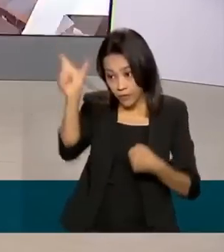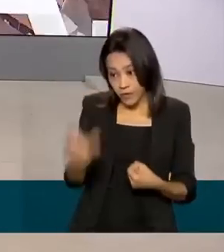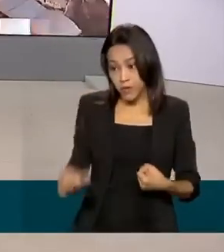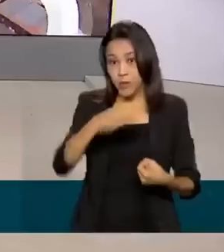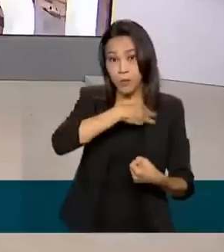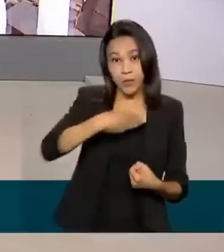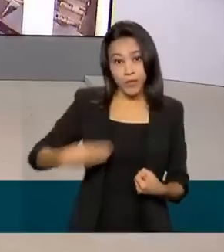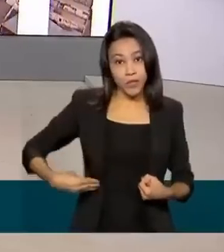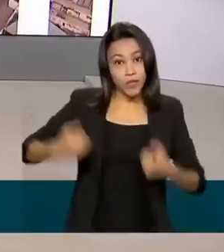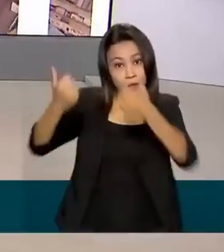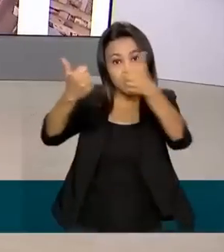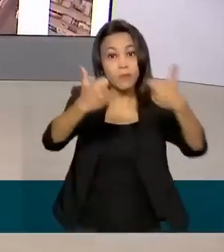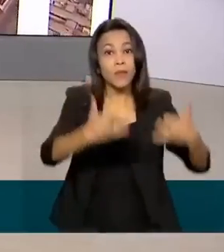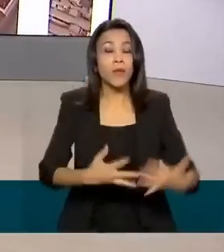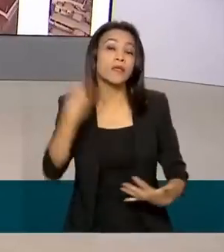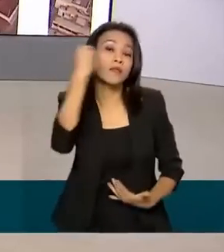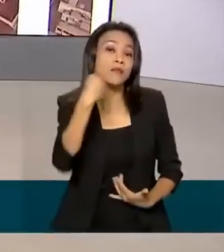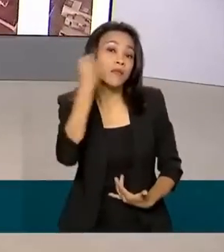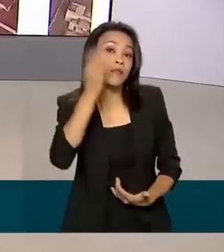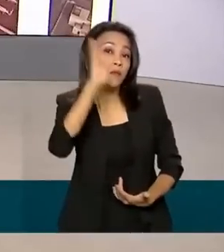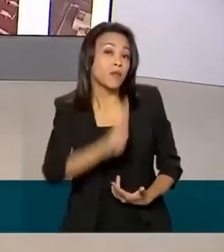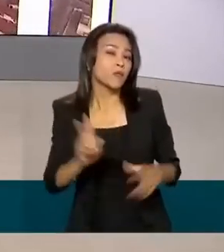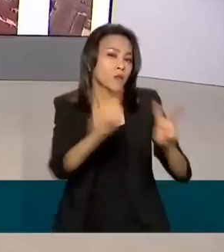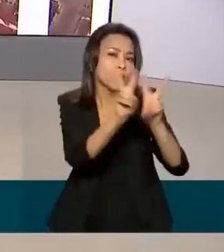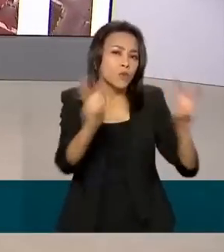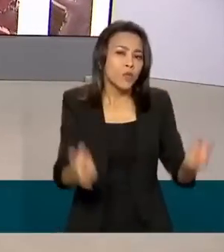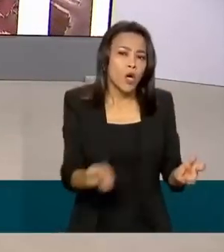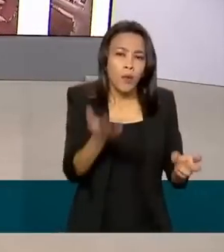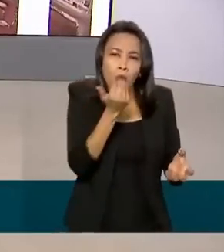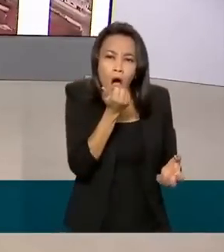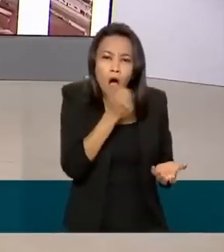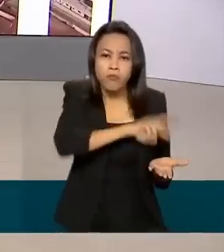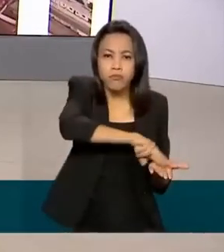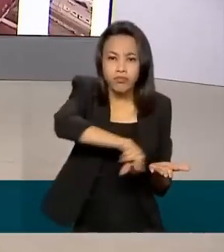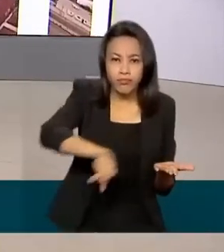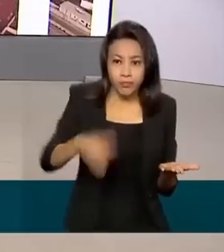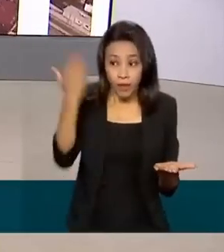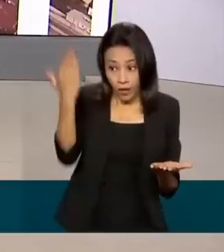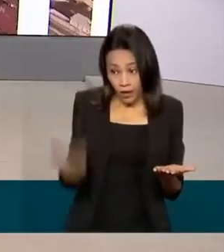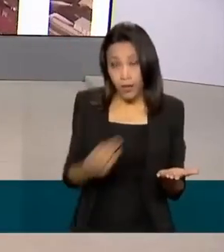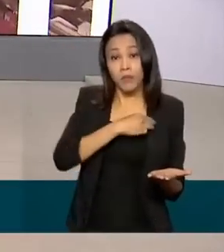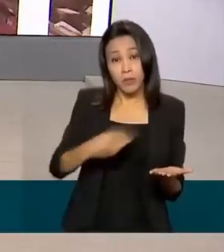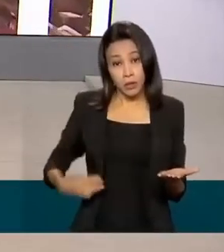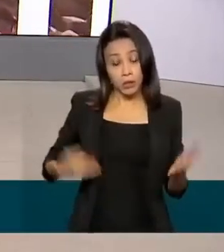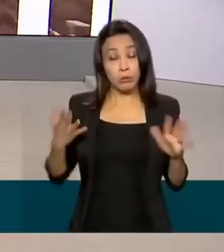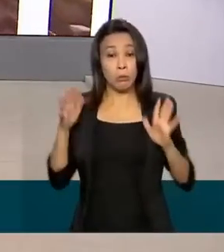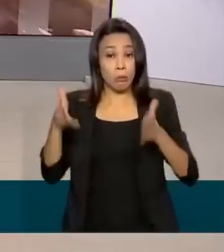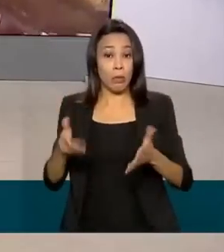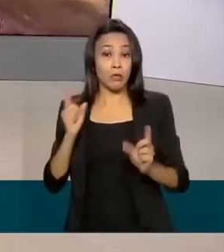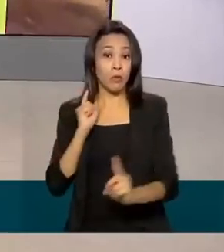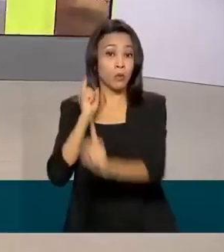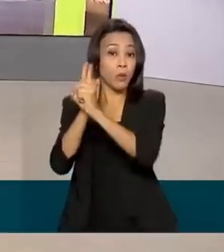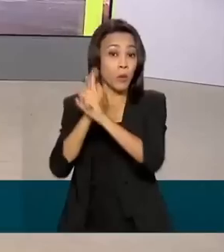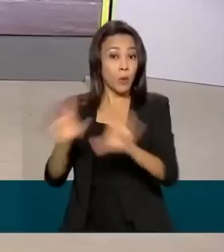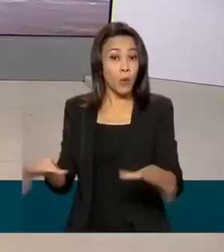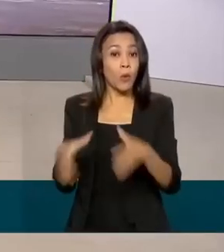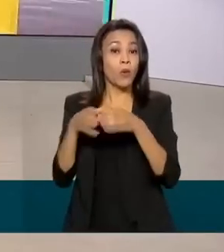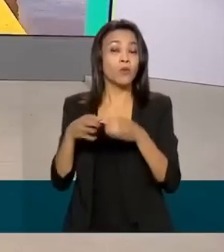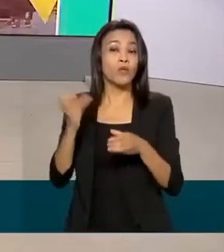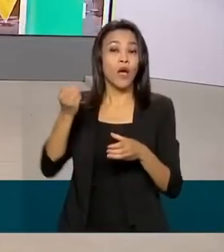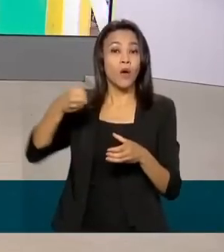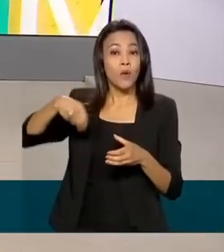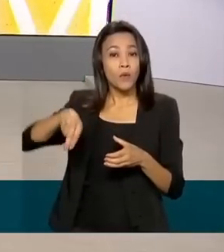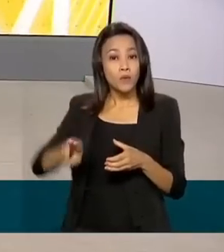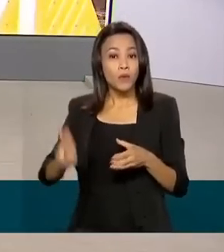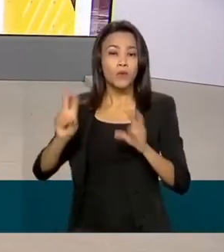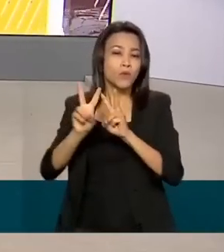experiência brasileira na produção de alimentos. Ronaldo Bento participou de encontro da Organização das Nações Unidas para